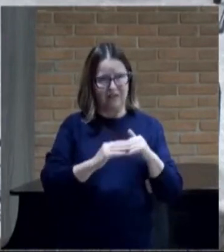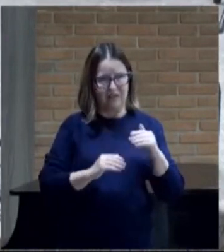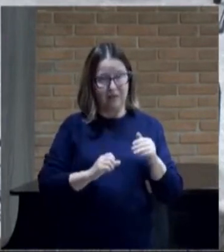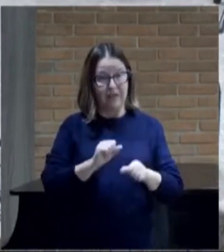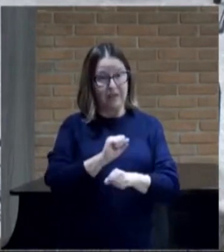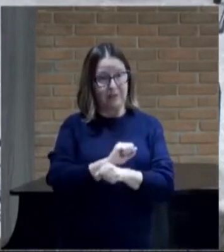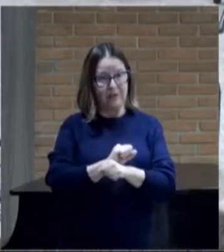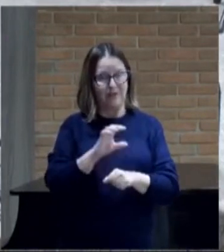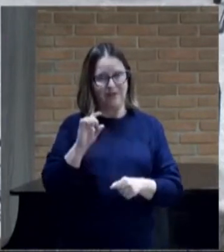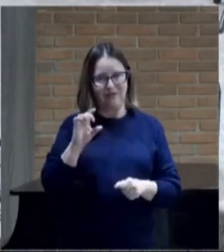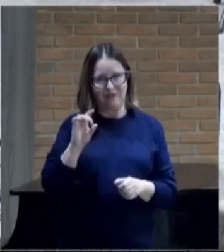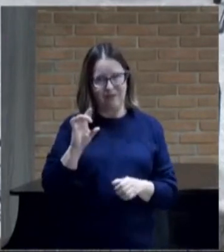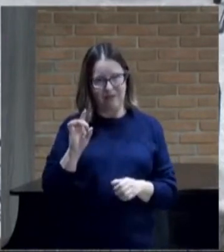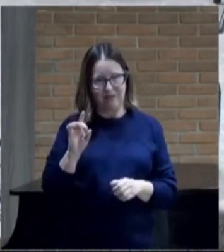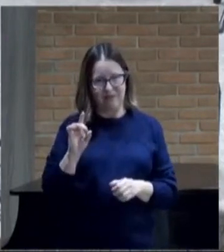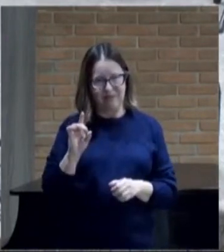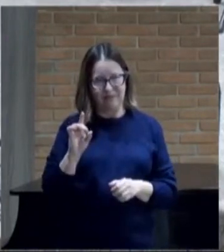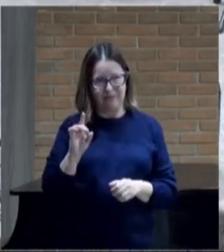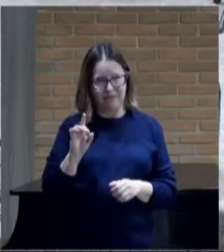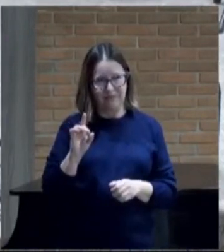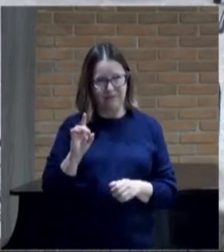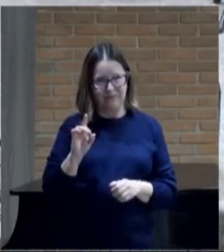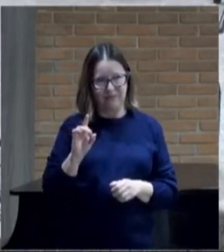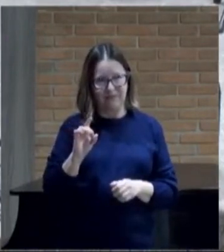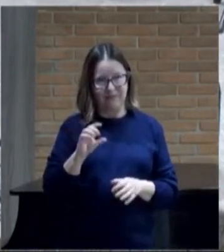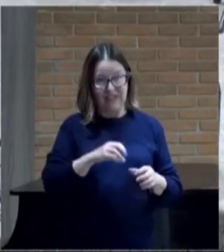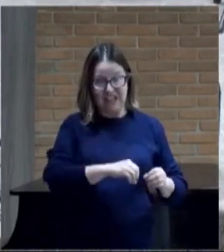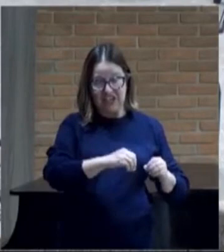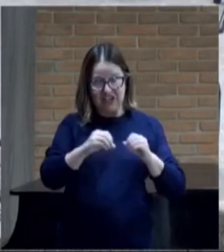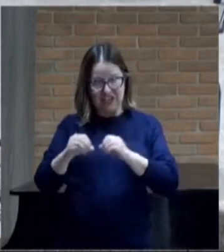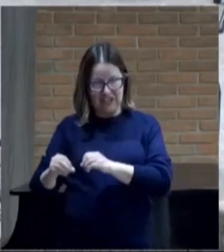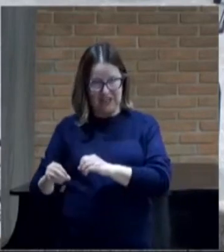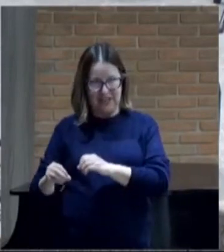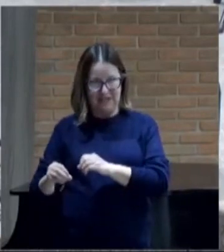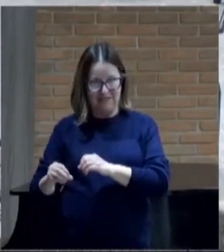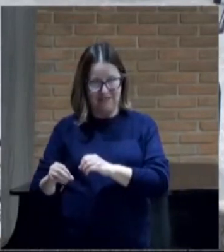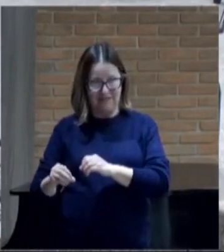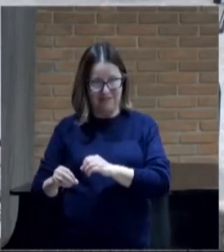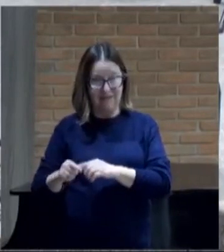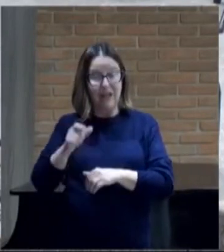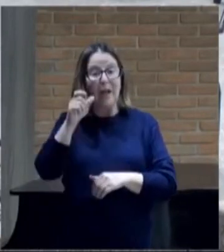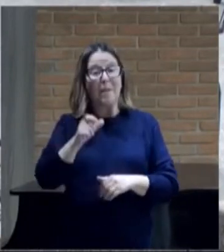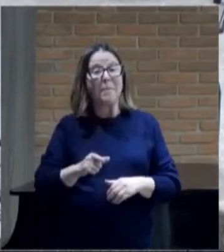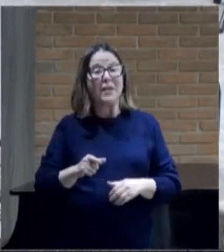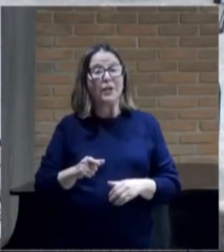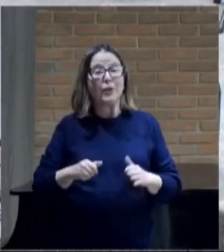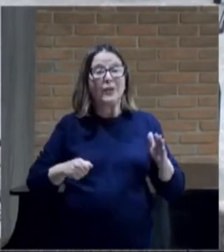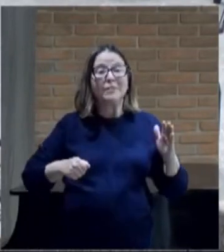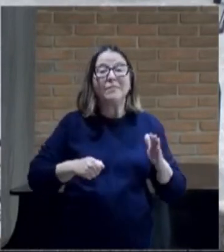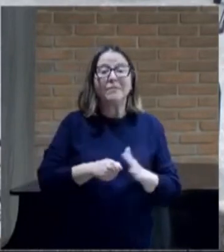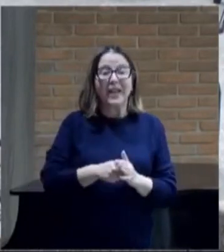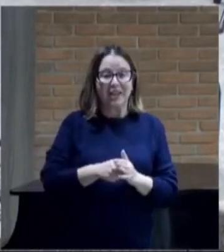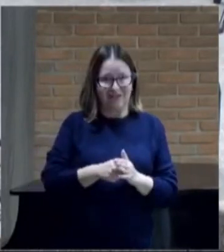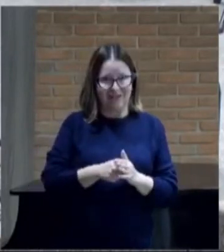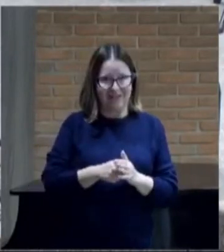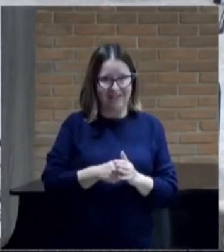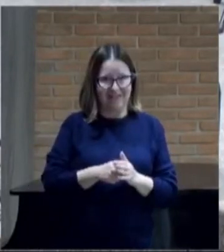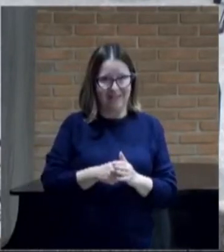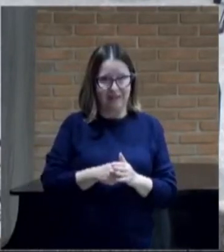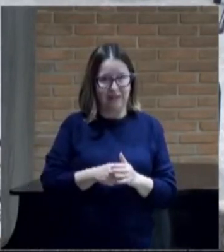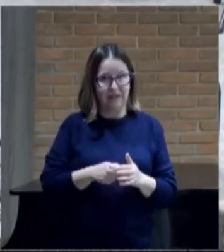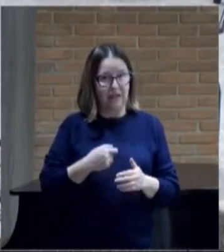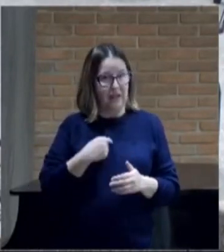somente que fosse retirado aquele que o detém na minha